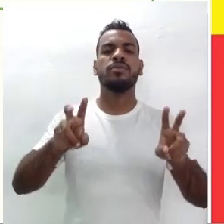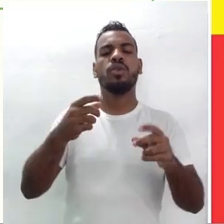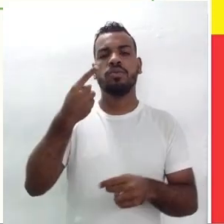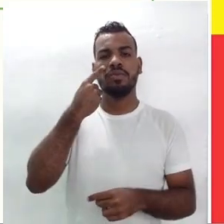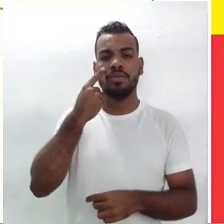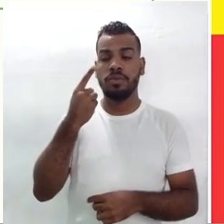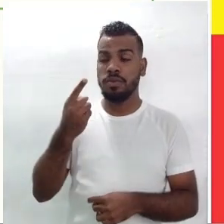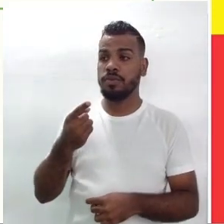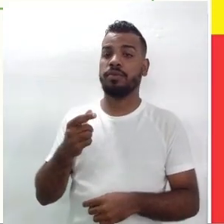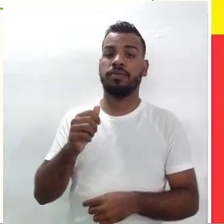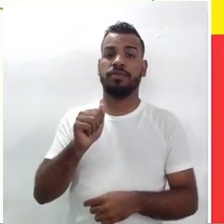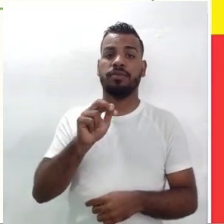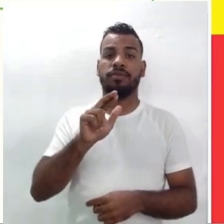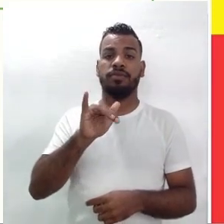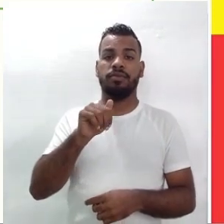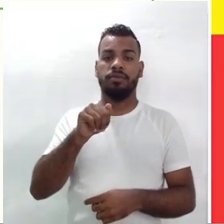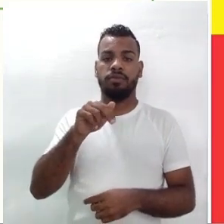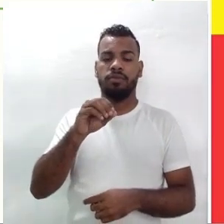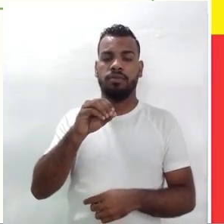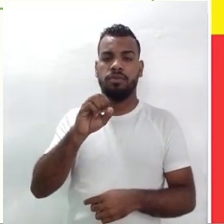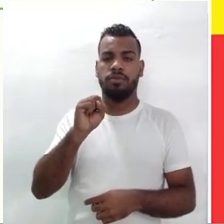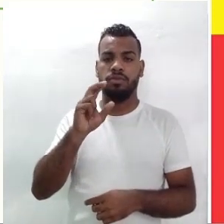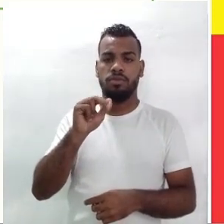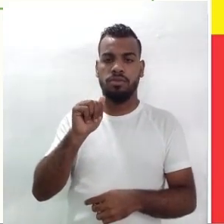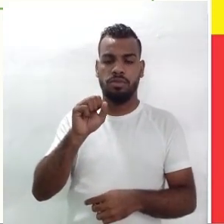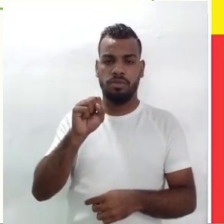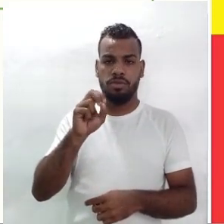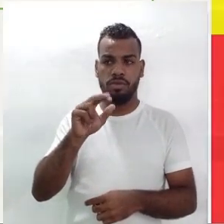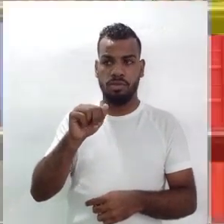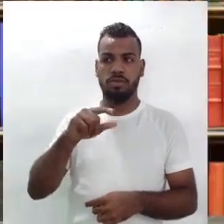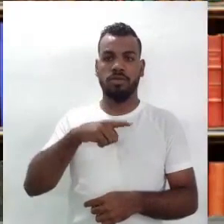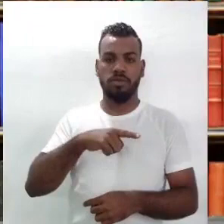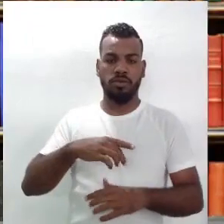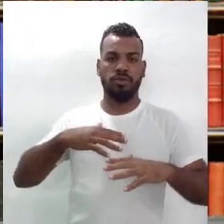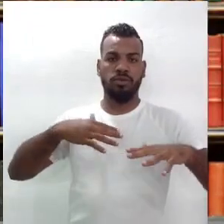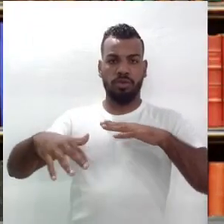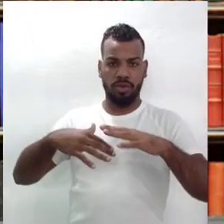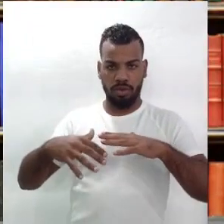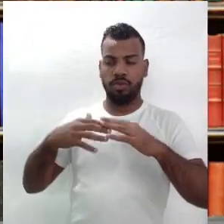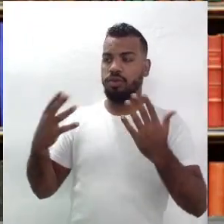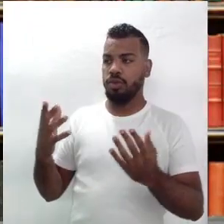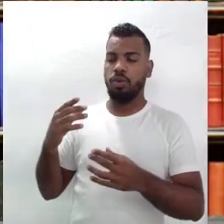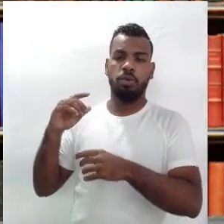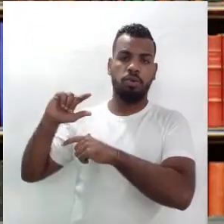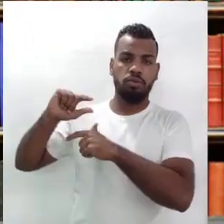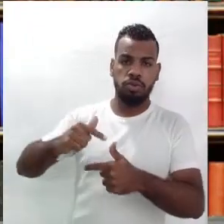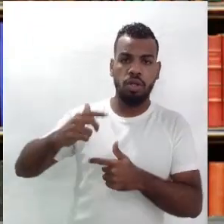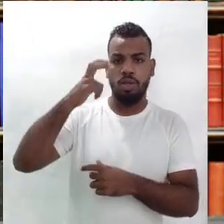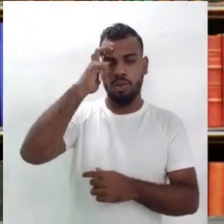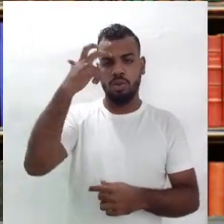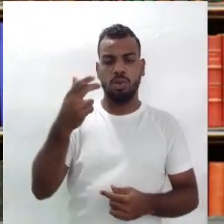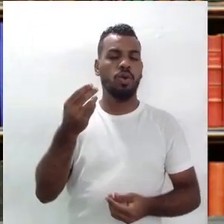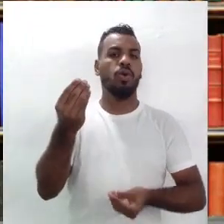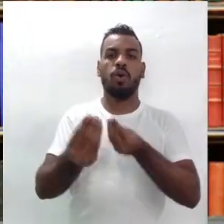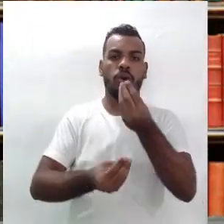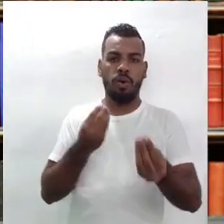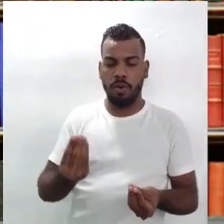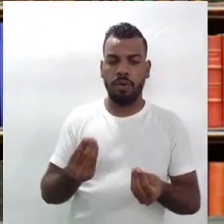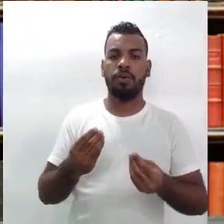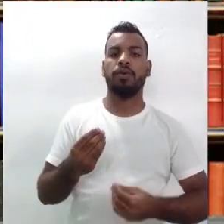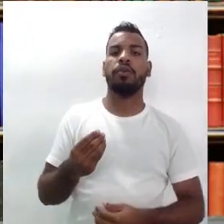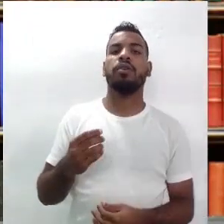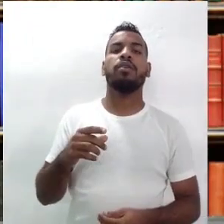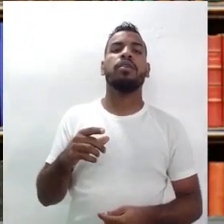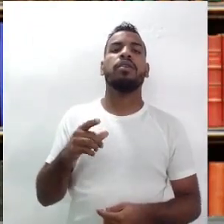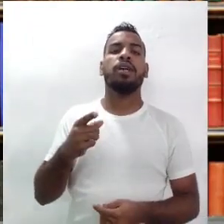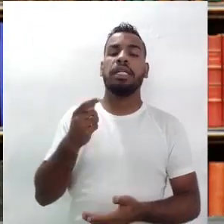questão de Ariano Suassuna, e essa questão do movimento armorial, esse resgato da nossa cultura, Ariano era